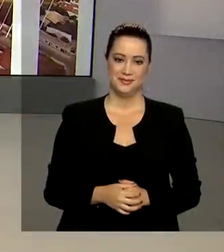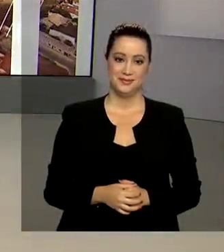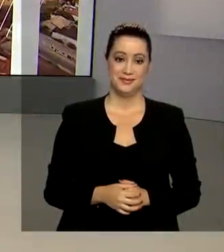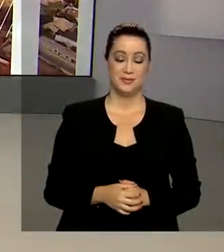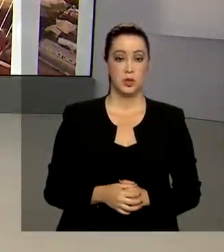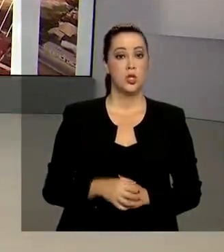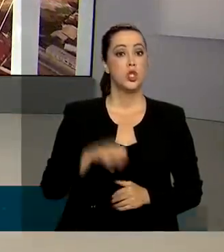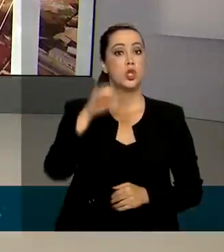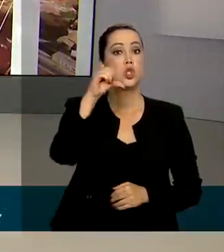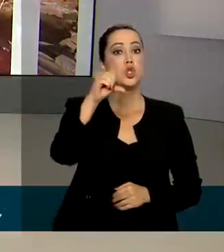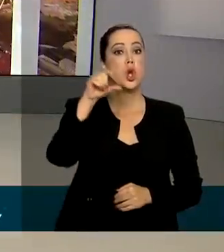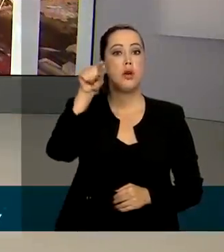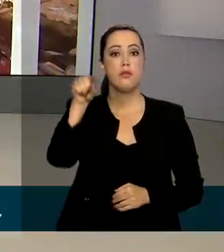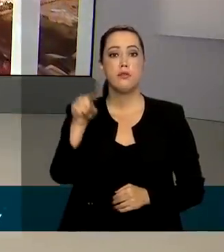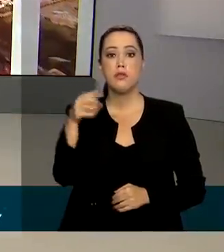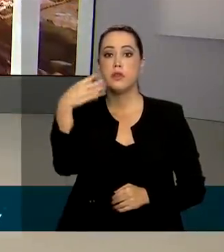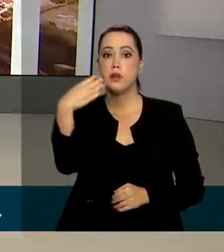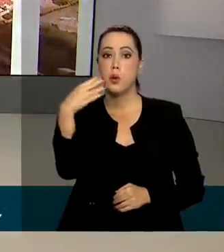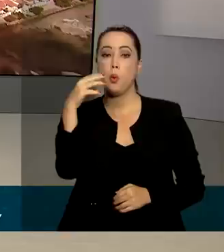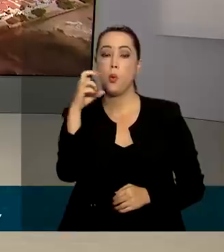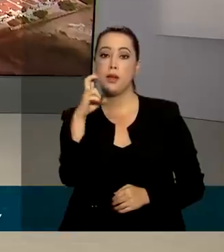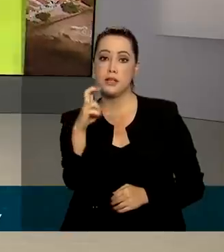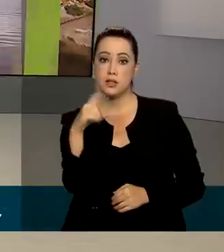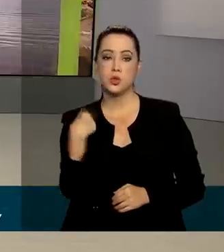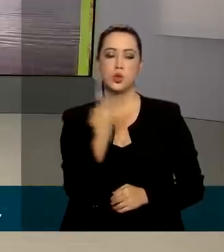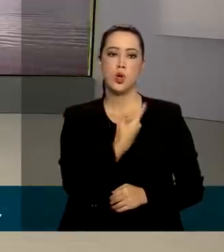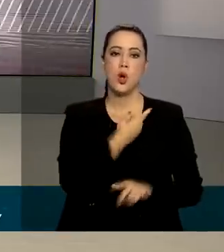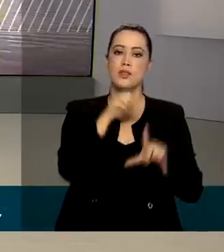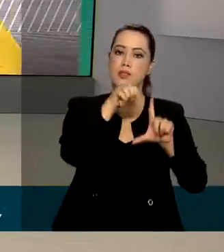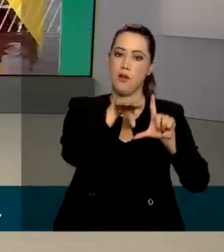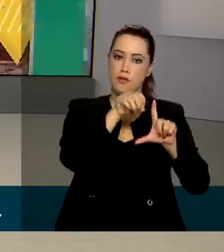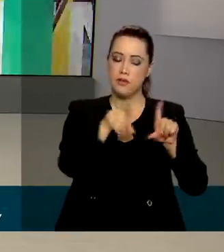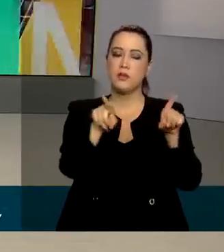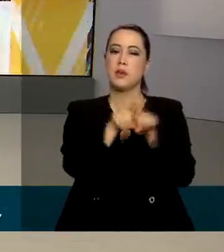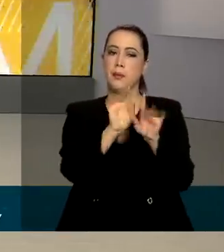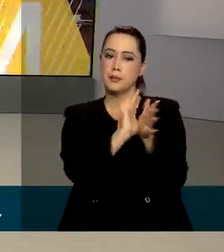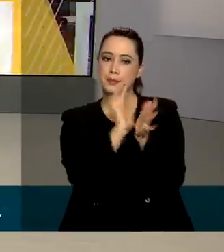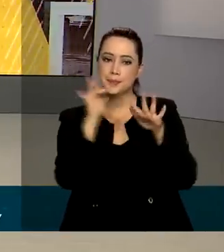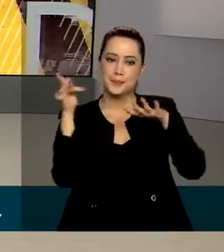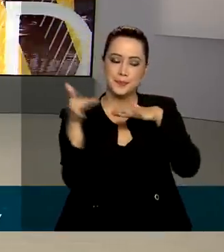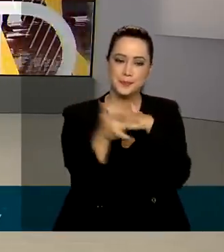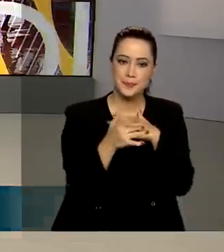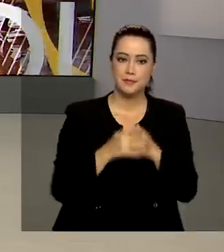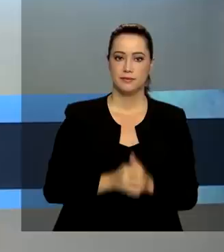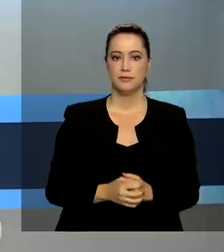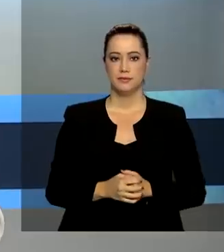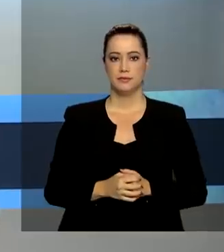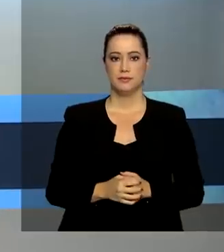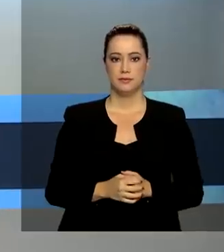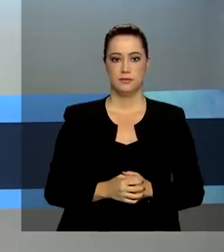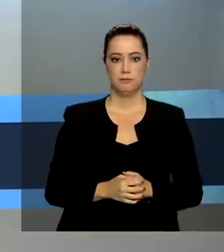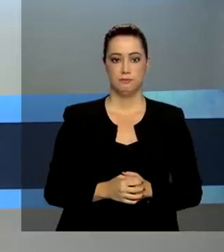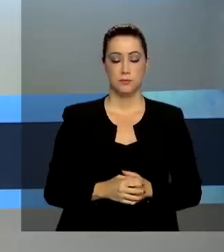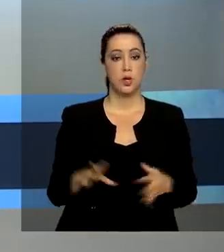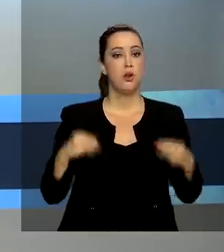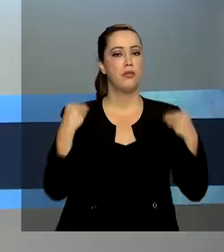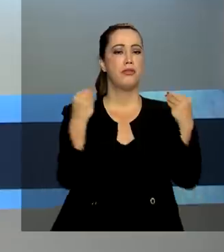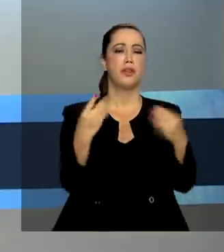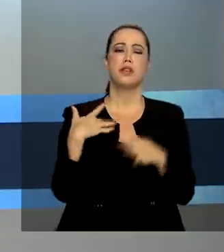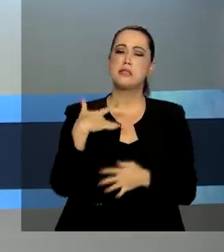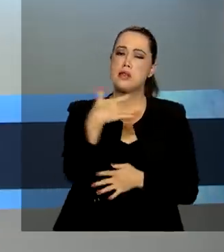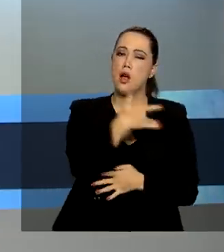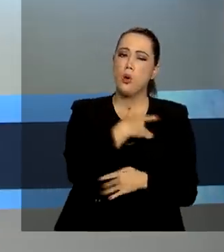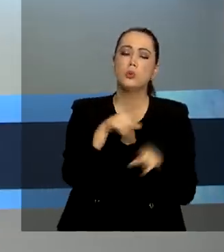São 9 horas e 45 minutos. Nós estamos ao vivo também pelas redes sociais. Garantir